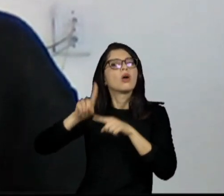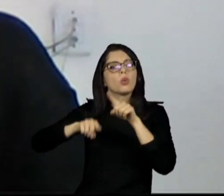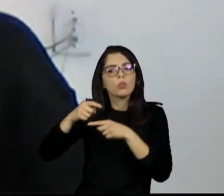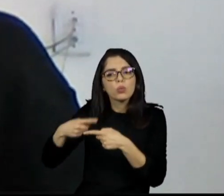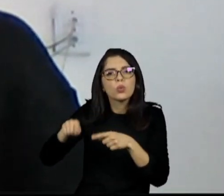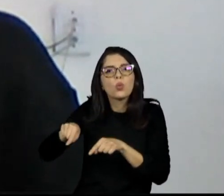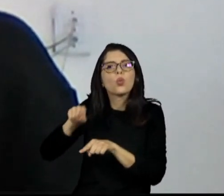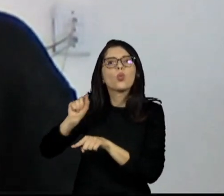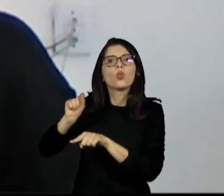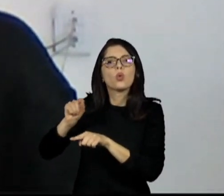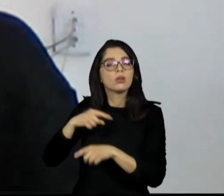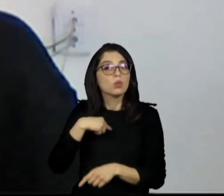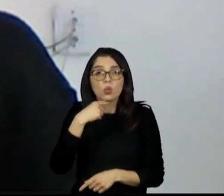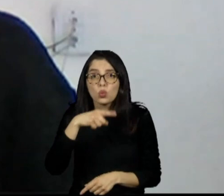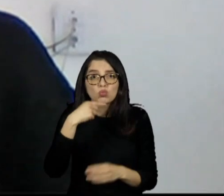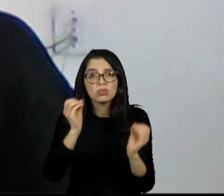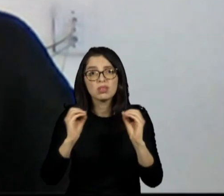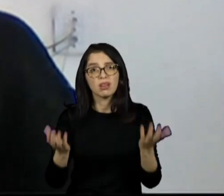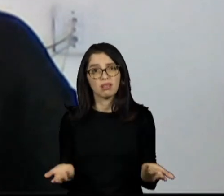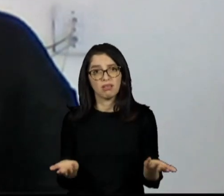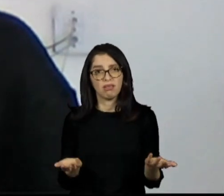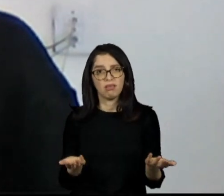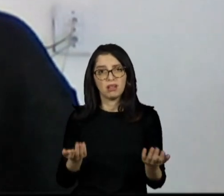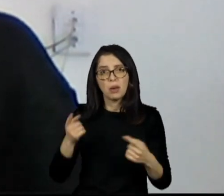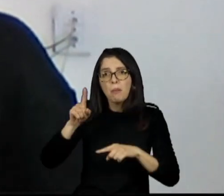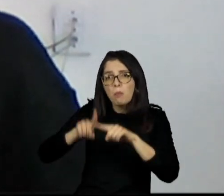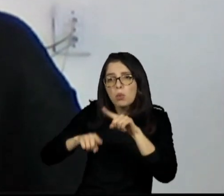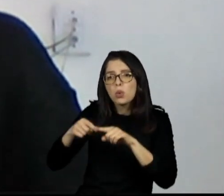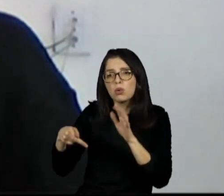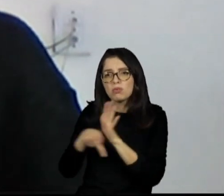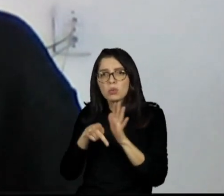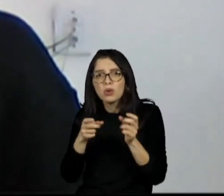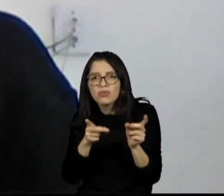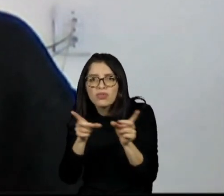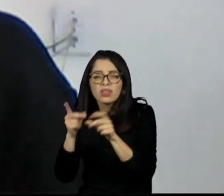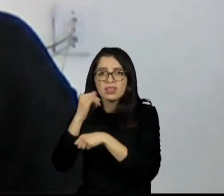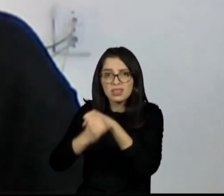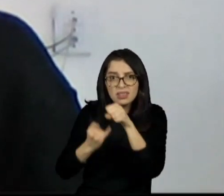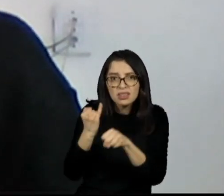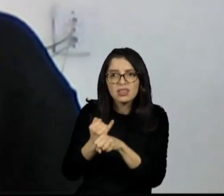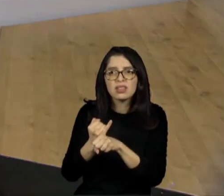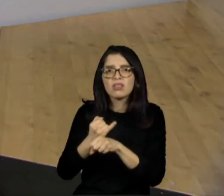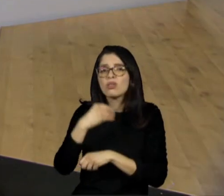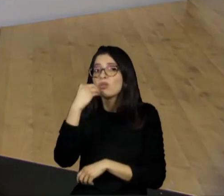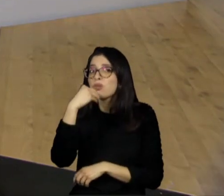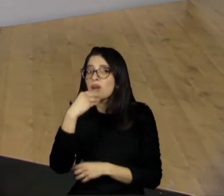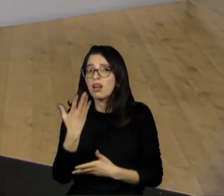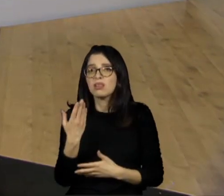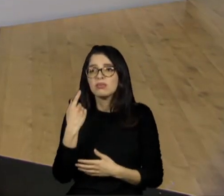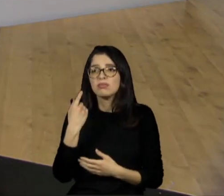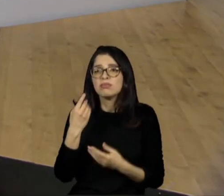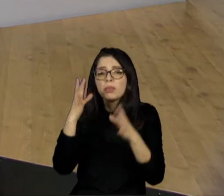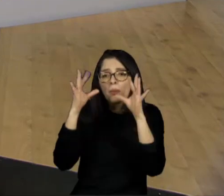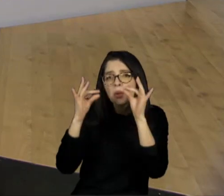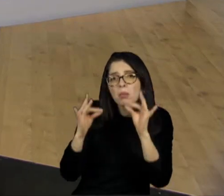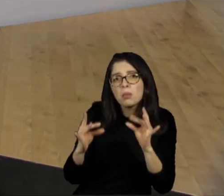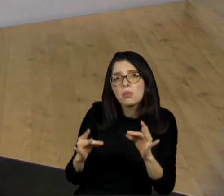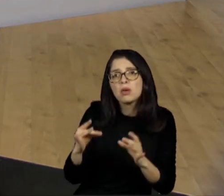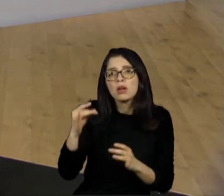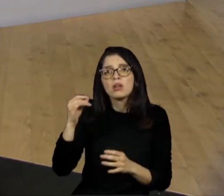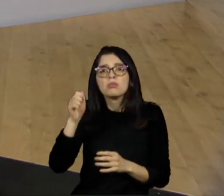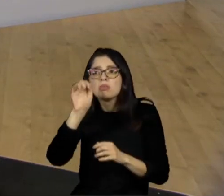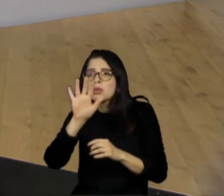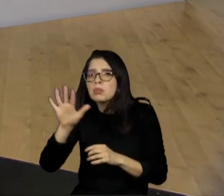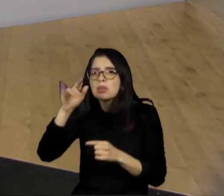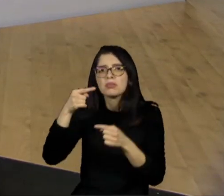Muitas vezes, a descrição de um produto no varejo online não condiz em absolutamente nada. Eu já comprei